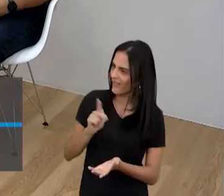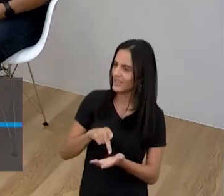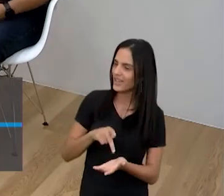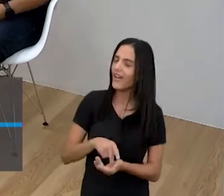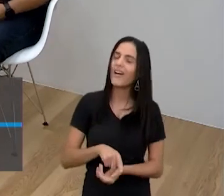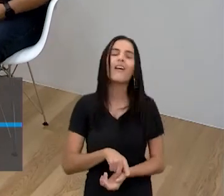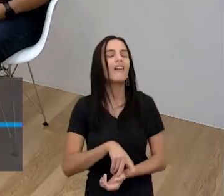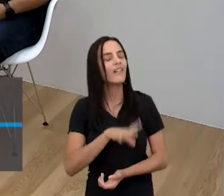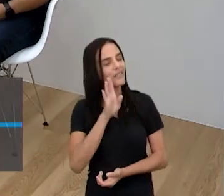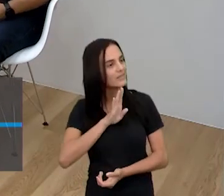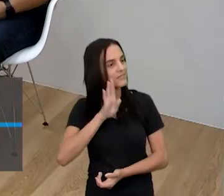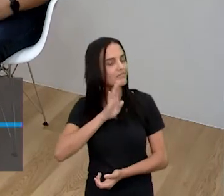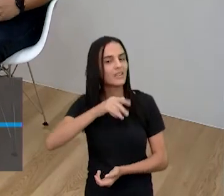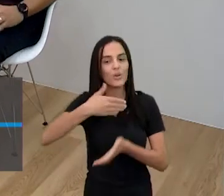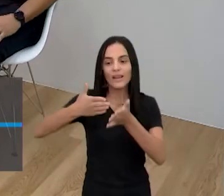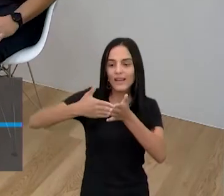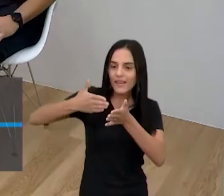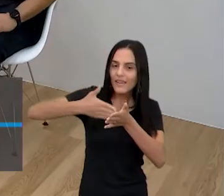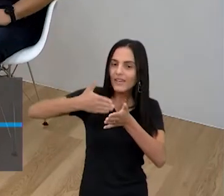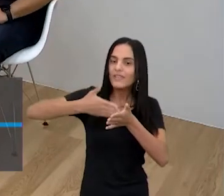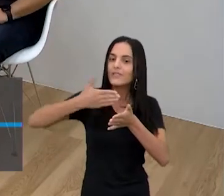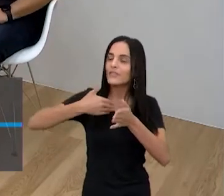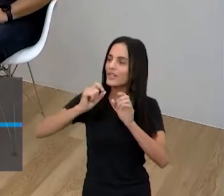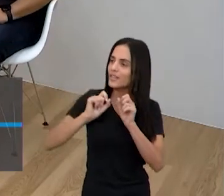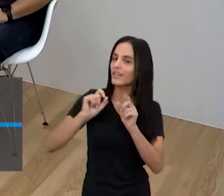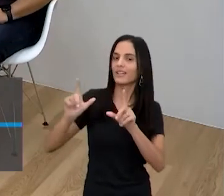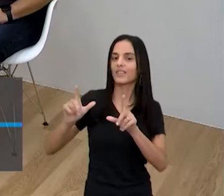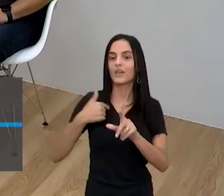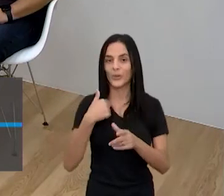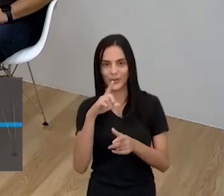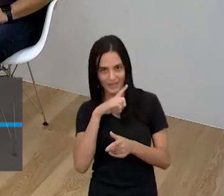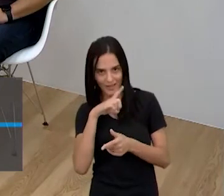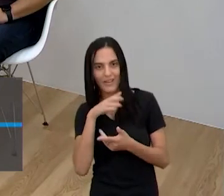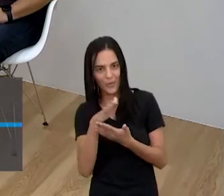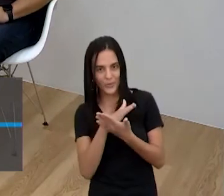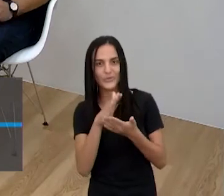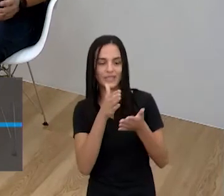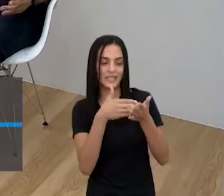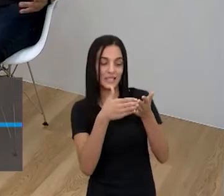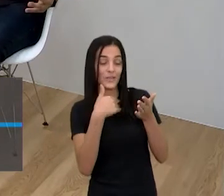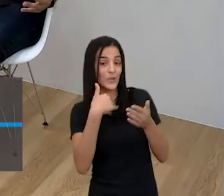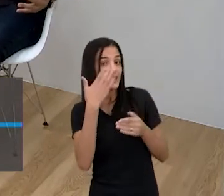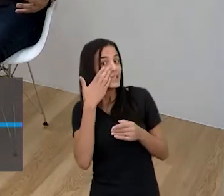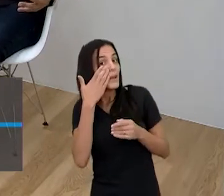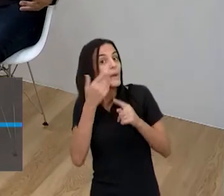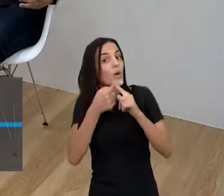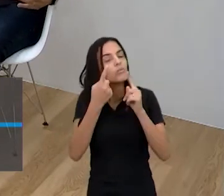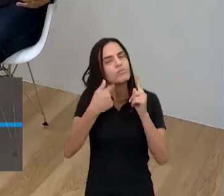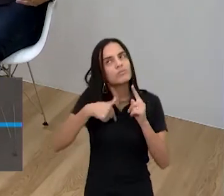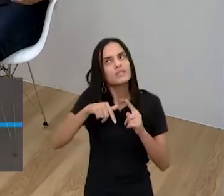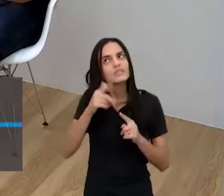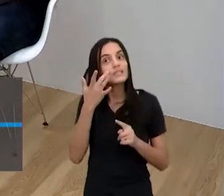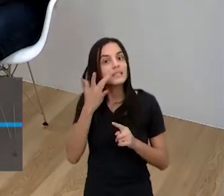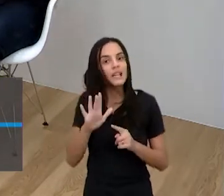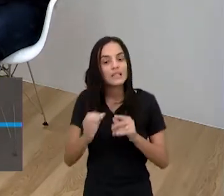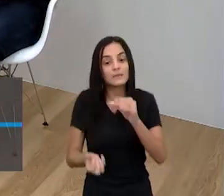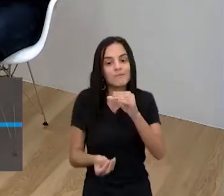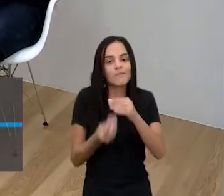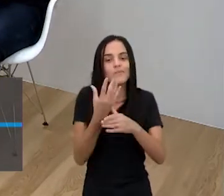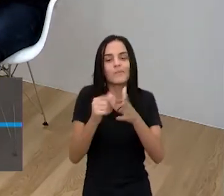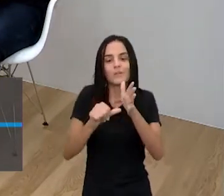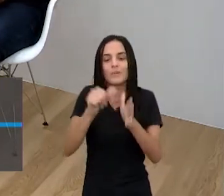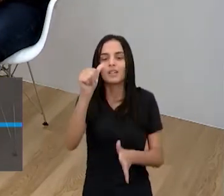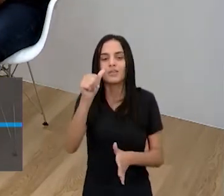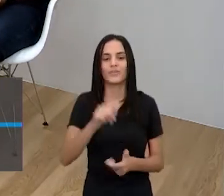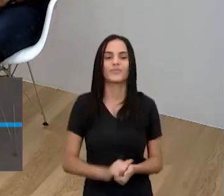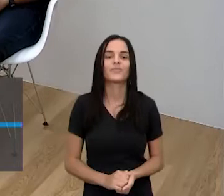Eu vou apontar quais livros e tudo mais. Eu tenho alguns livros que eu sei, mas aí eu não sei se foram os primeiros, né, agora eu tô muito curioso.